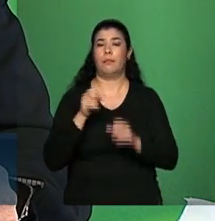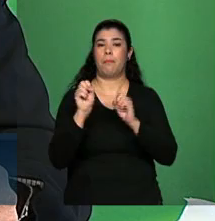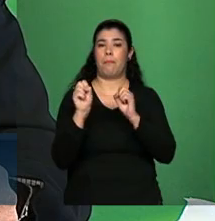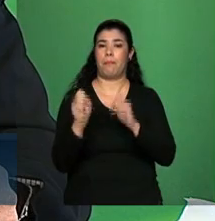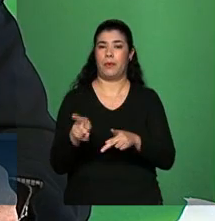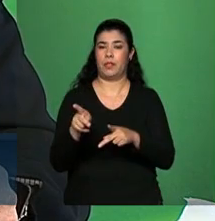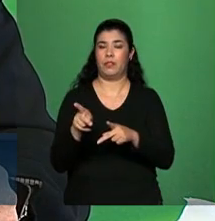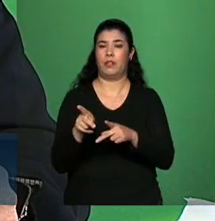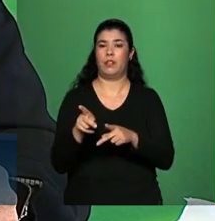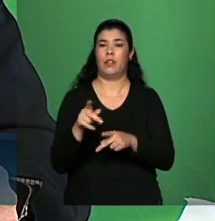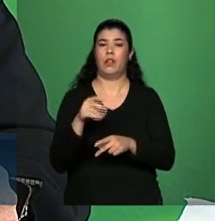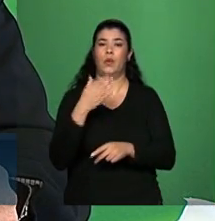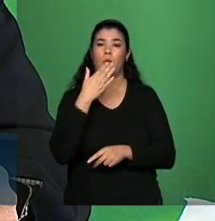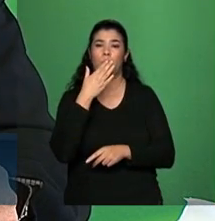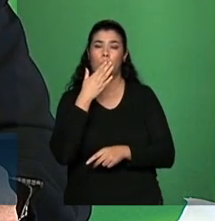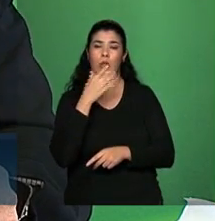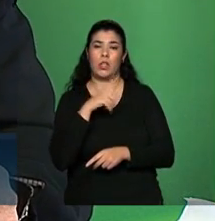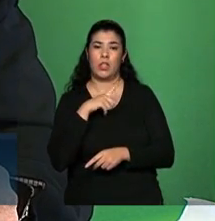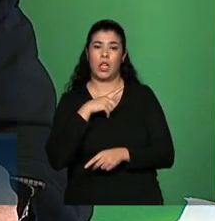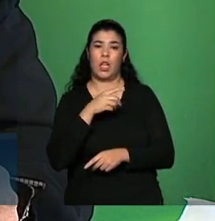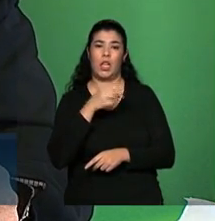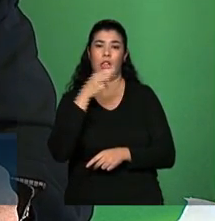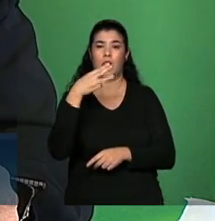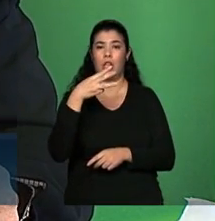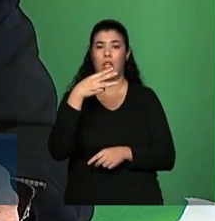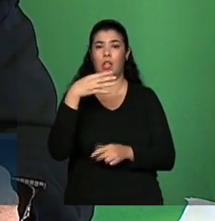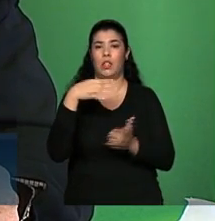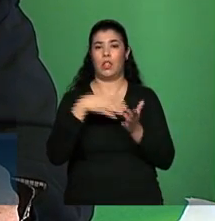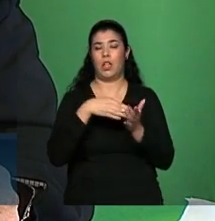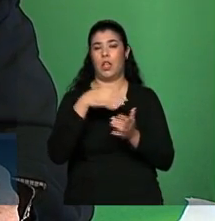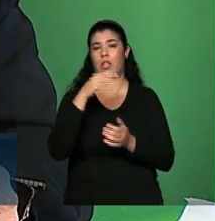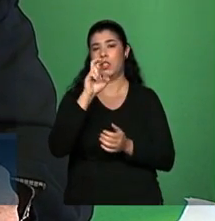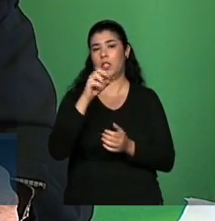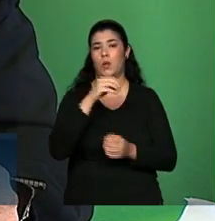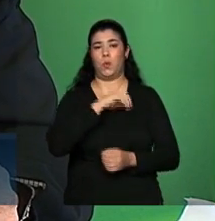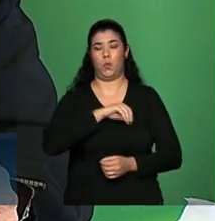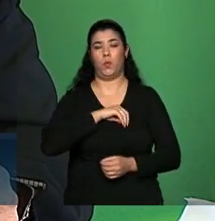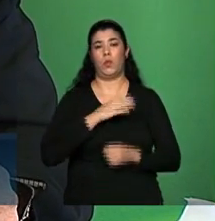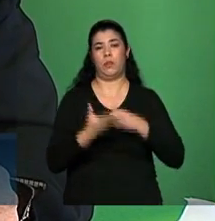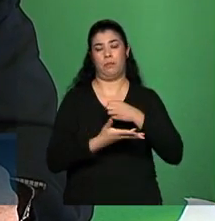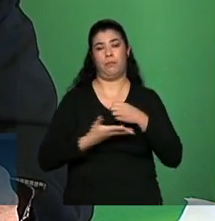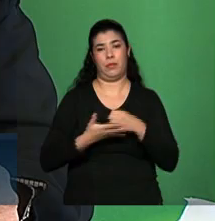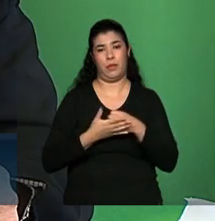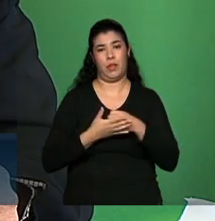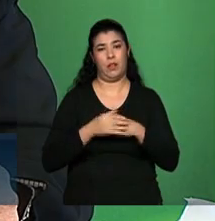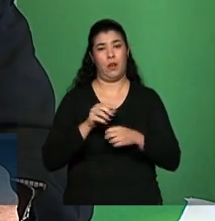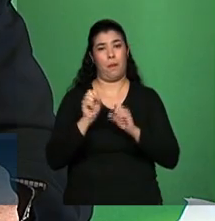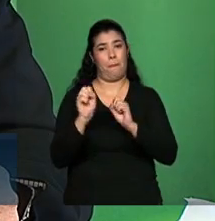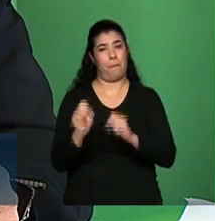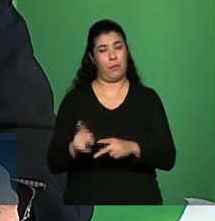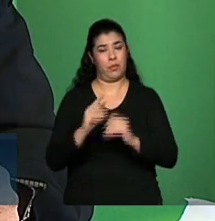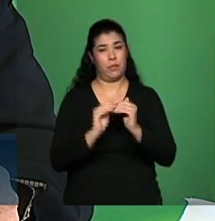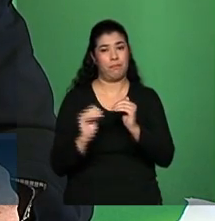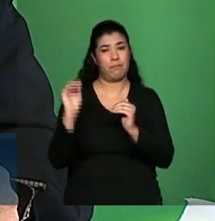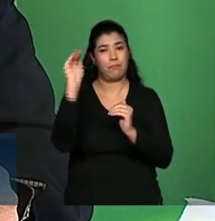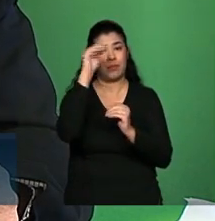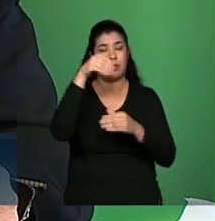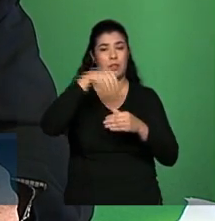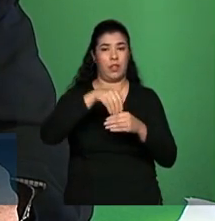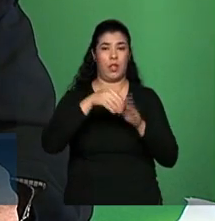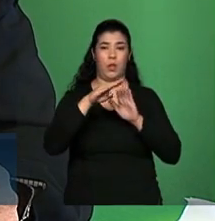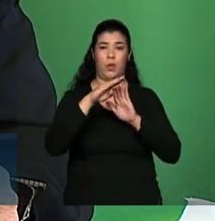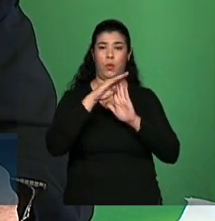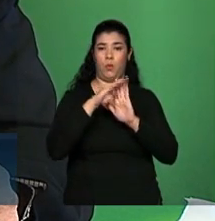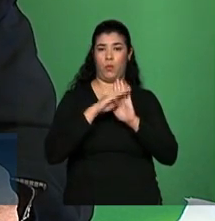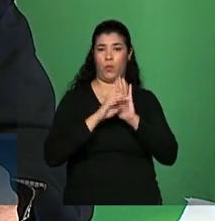geral na faixa 3, 4, 5 salários mínimos. É só as aposentadorias mais altas dentro da Previdência Social.